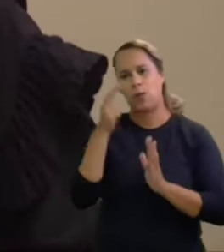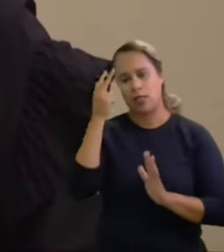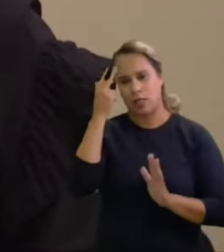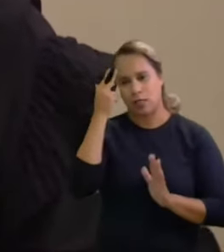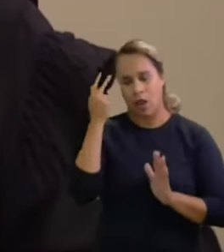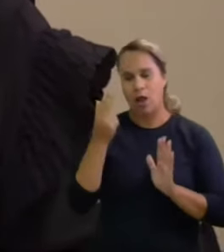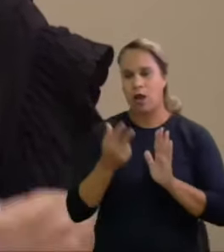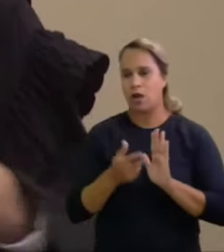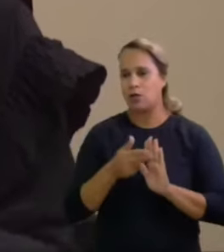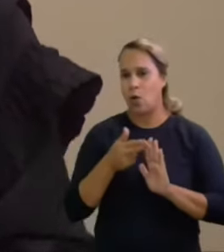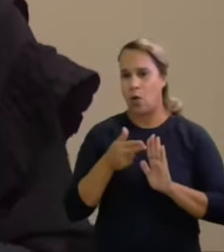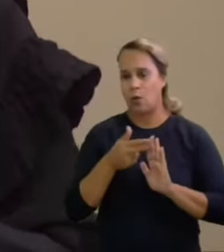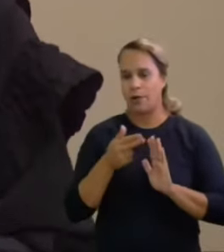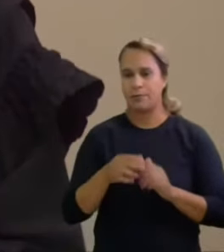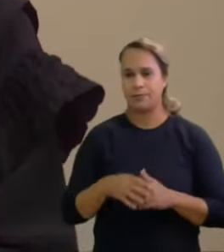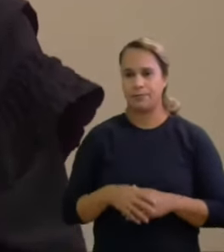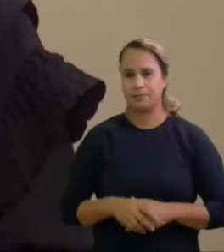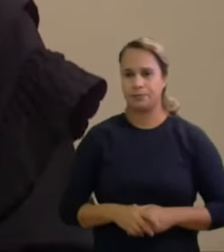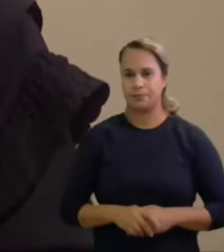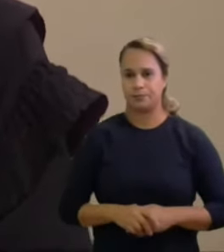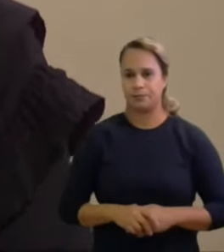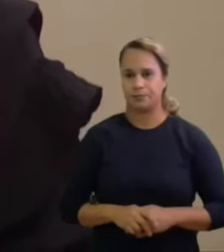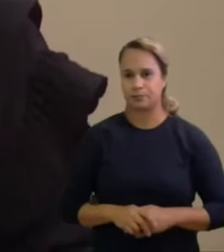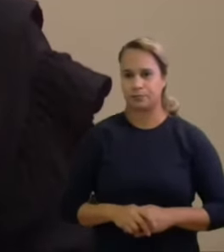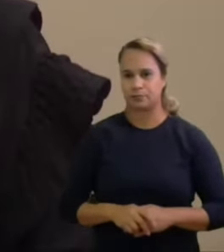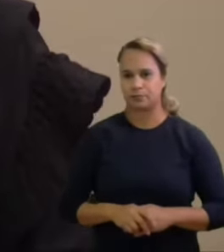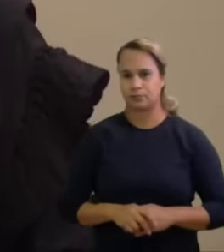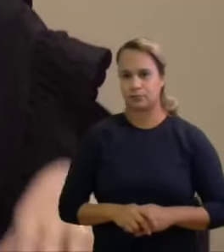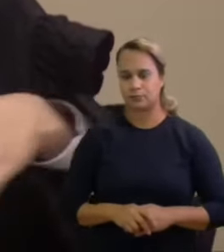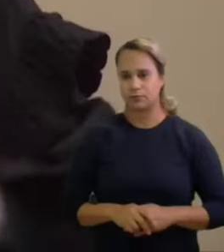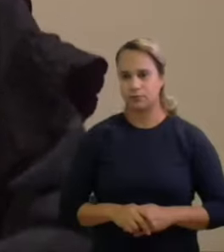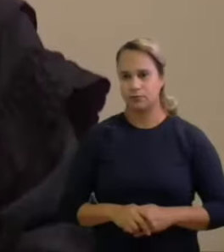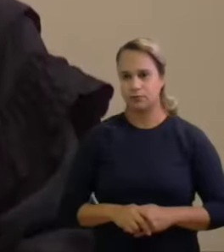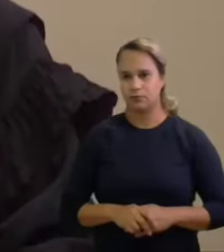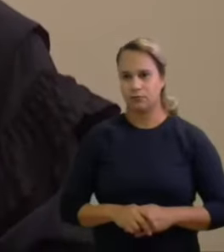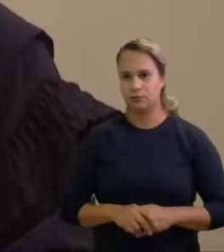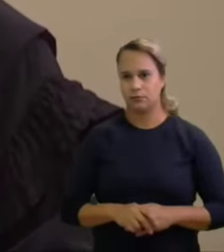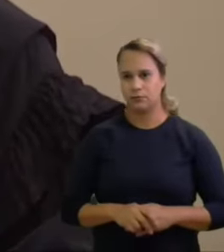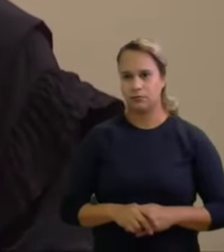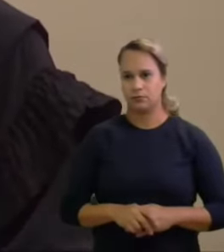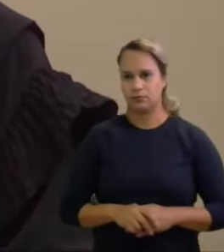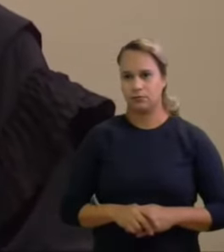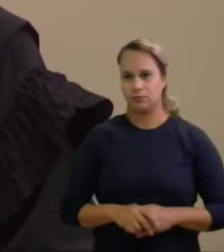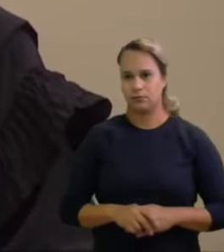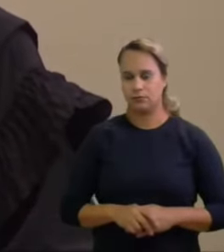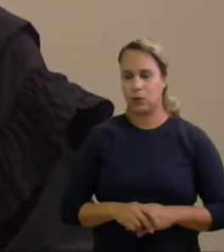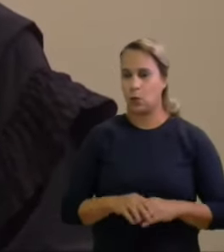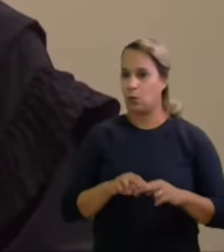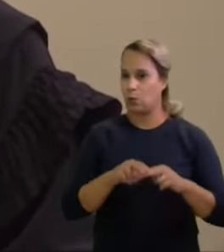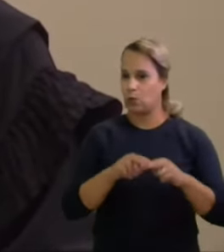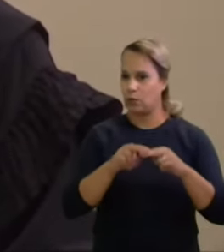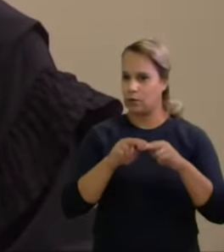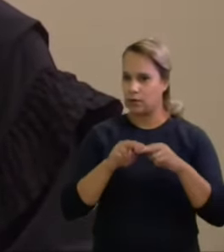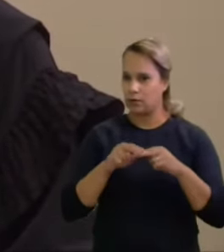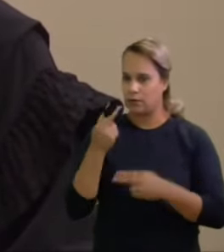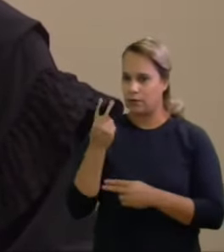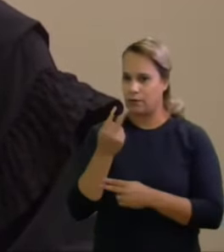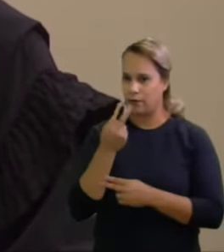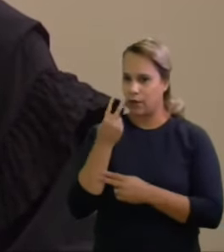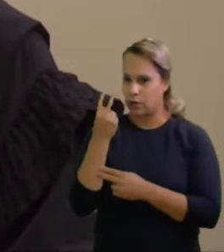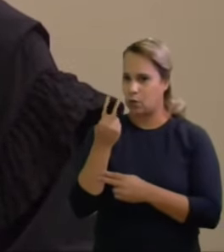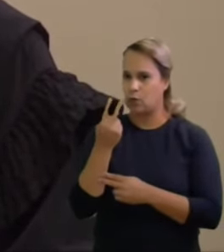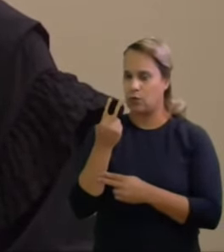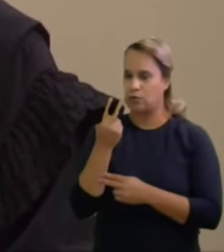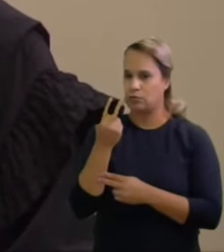naqueles autos portanto diante diante dos valores considerados na pré-campanha do